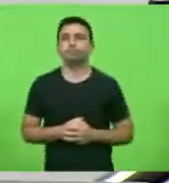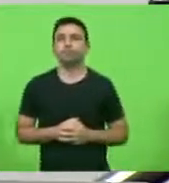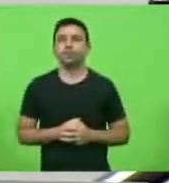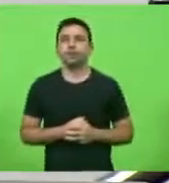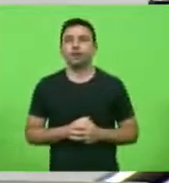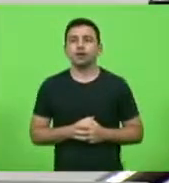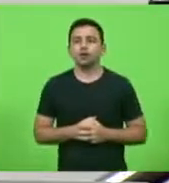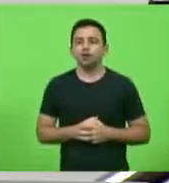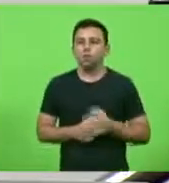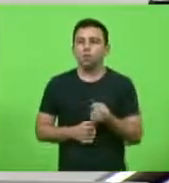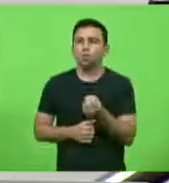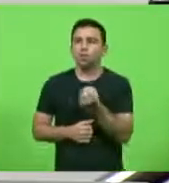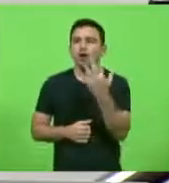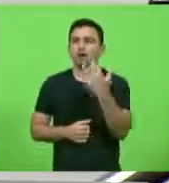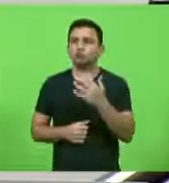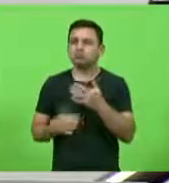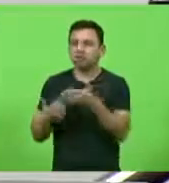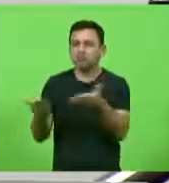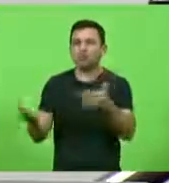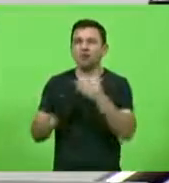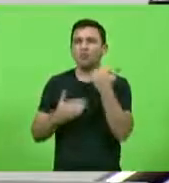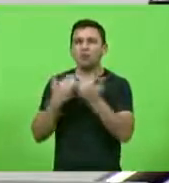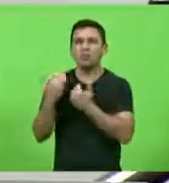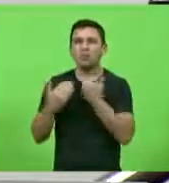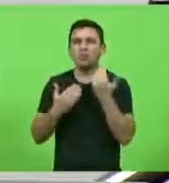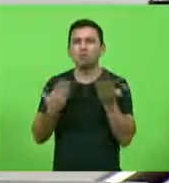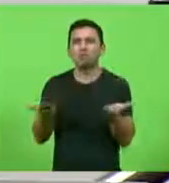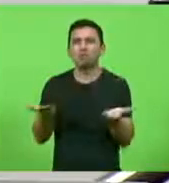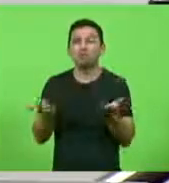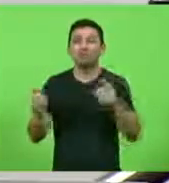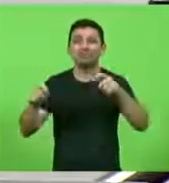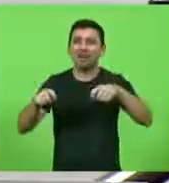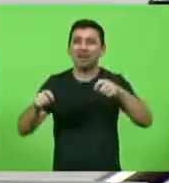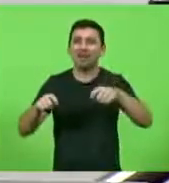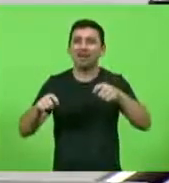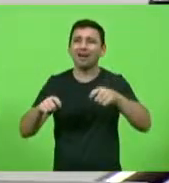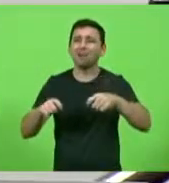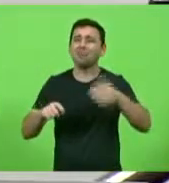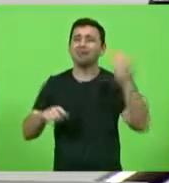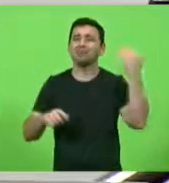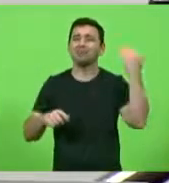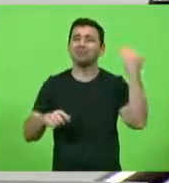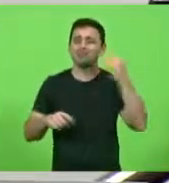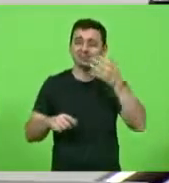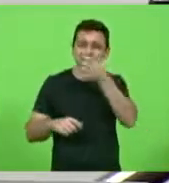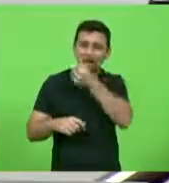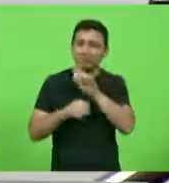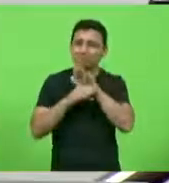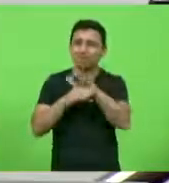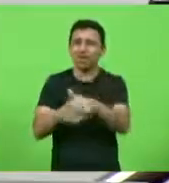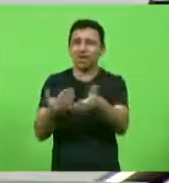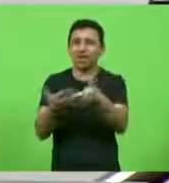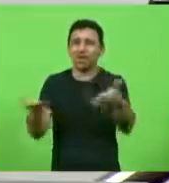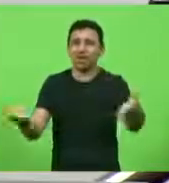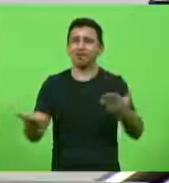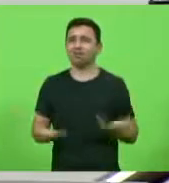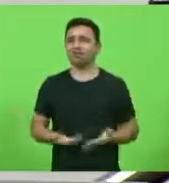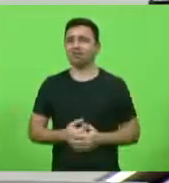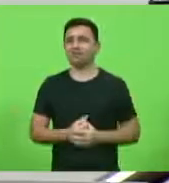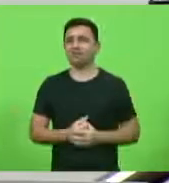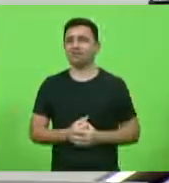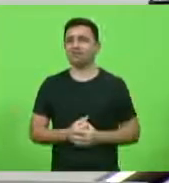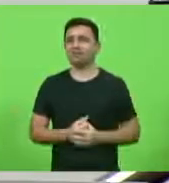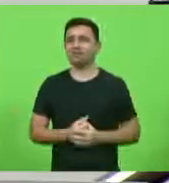sido salvas com os 33 milhões roubados dos cofres públicos quantas vidas poderiam ter sido